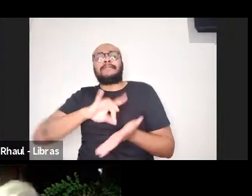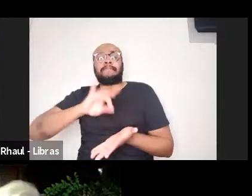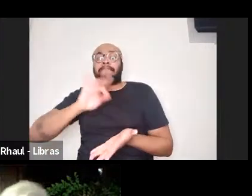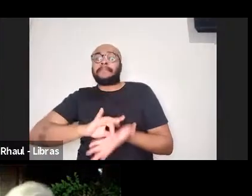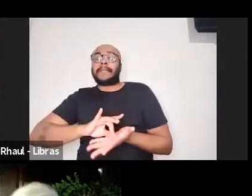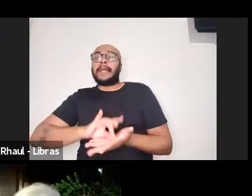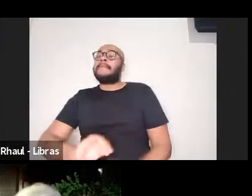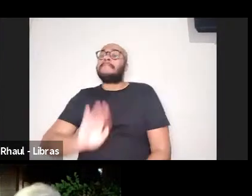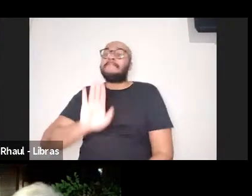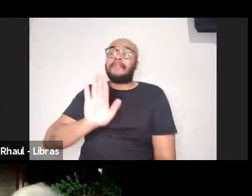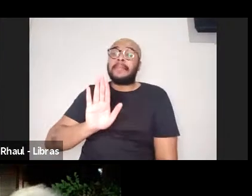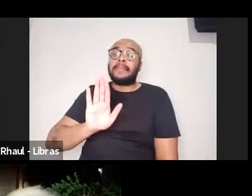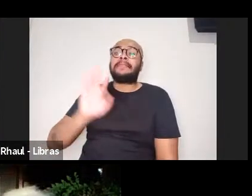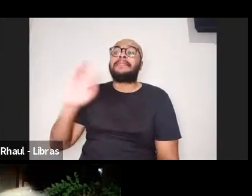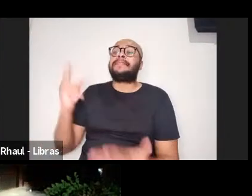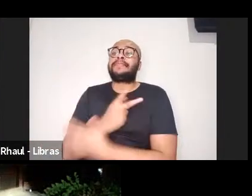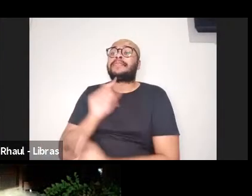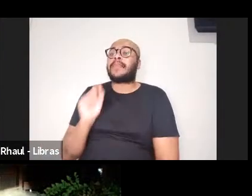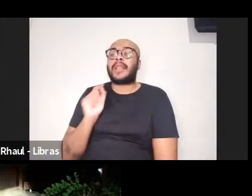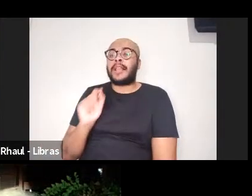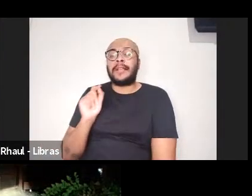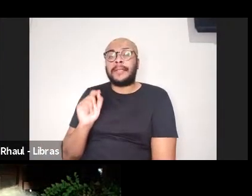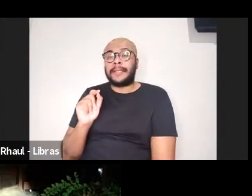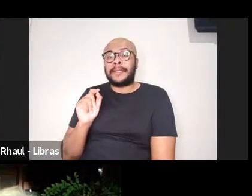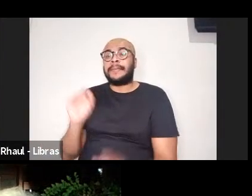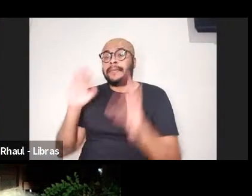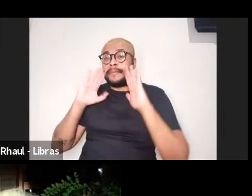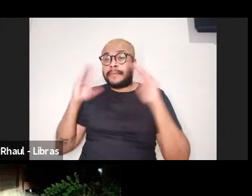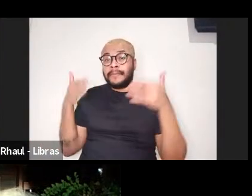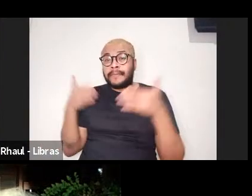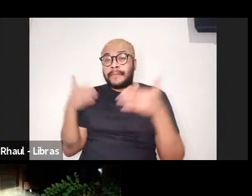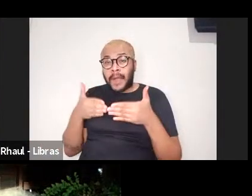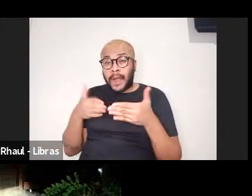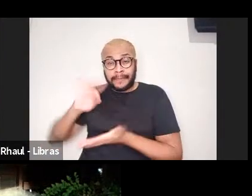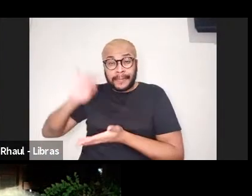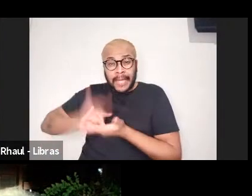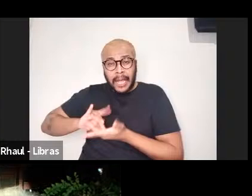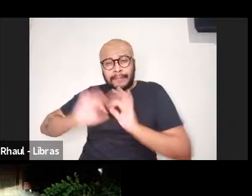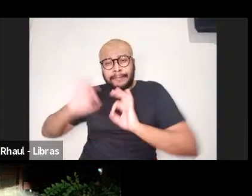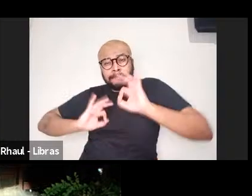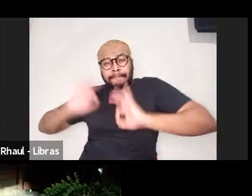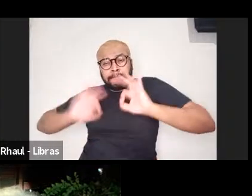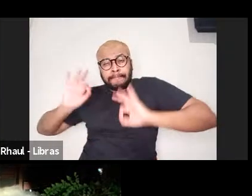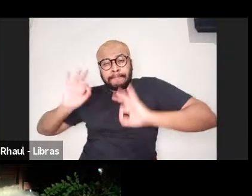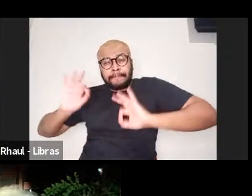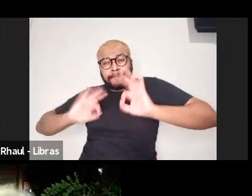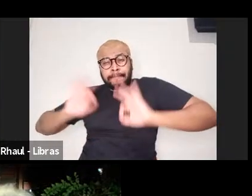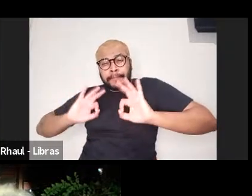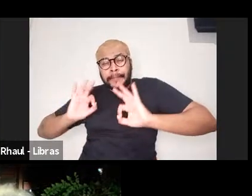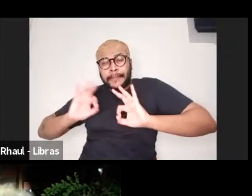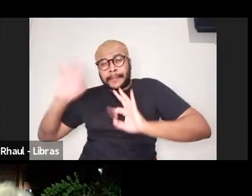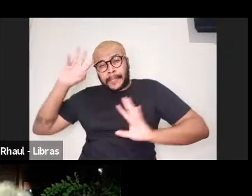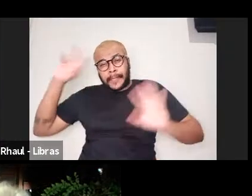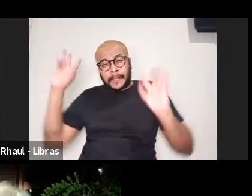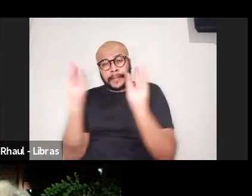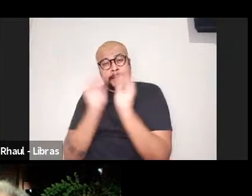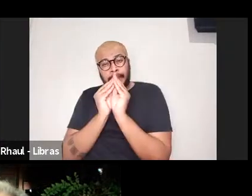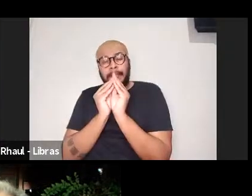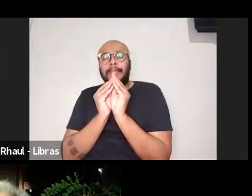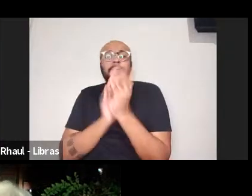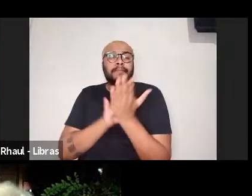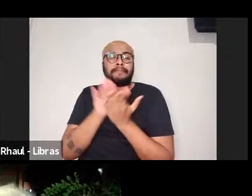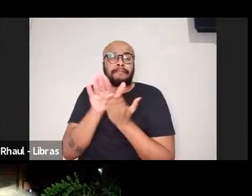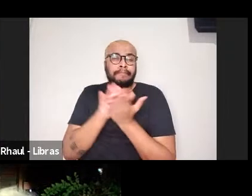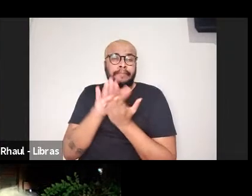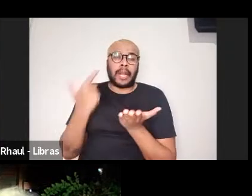mas não se ocupam de sistematizar esta compreensão, esta elaboração sobre o